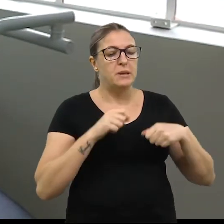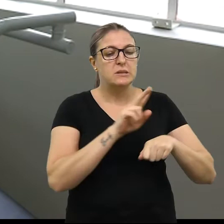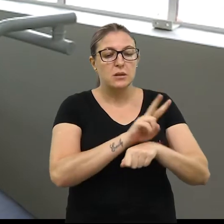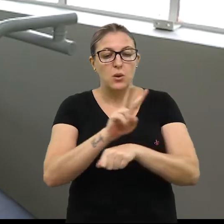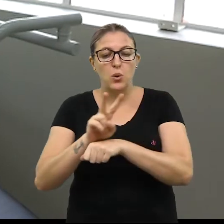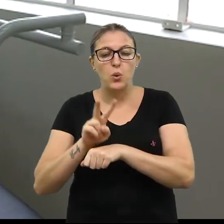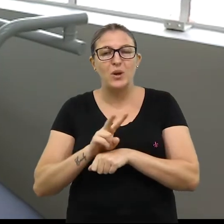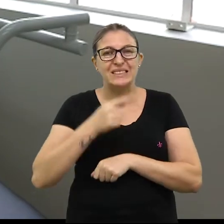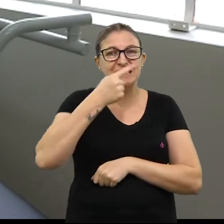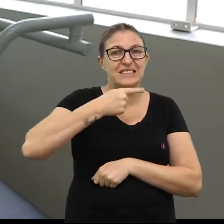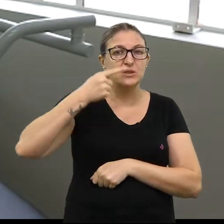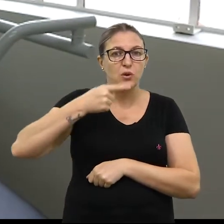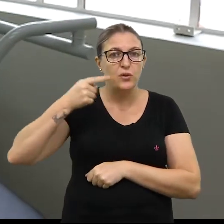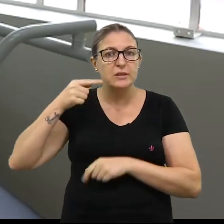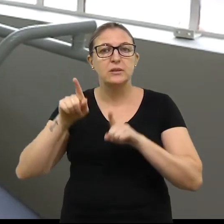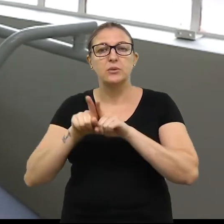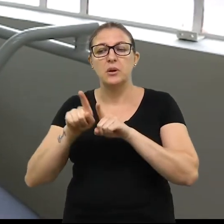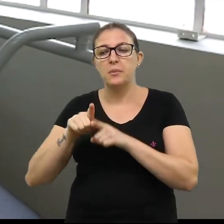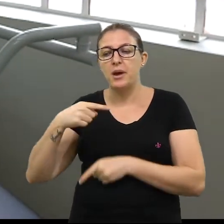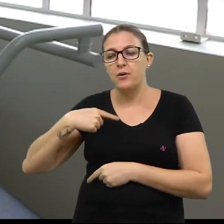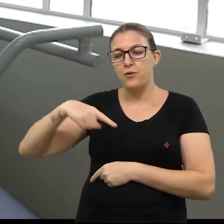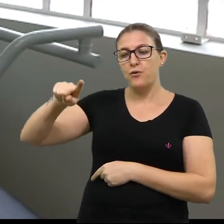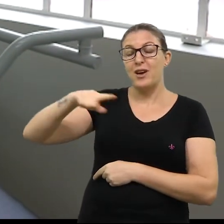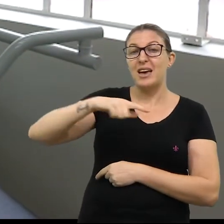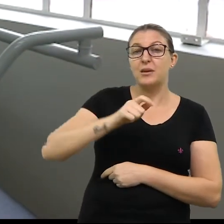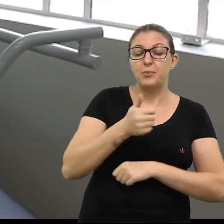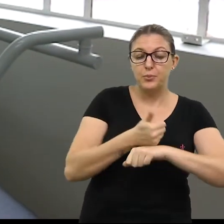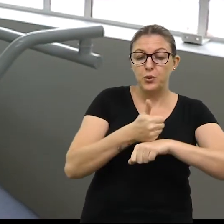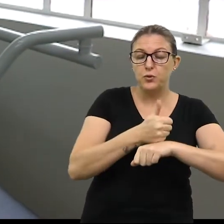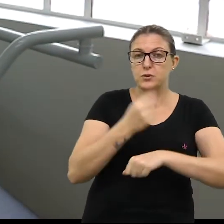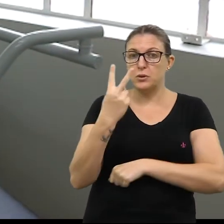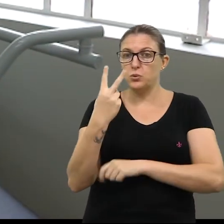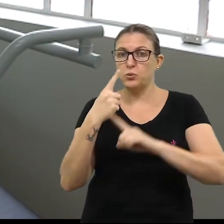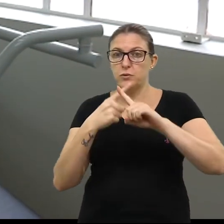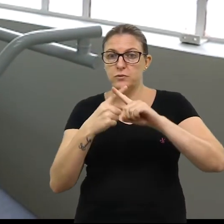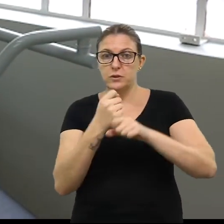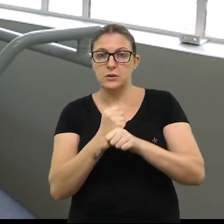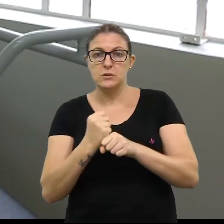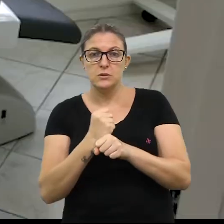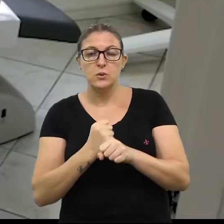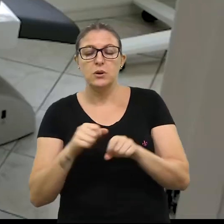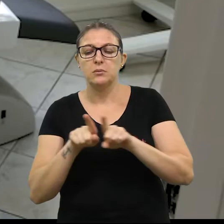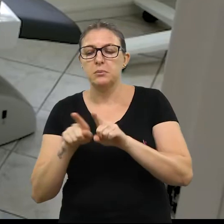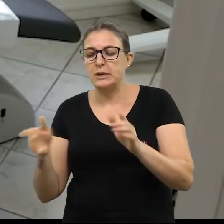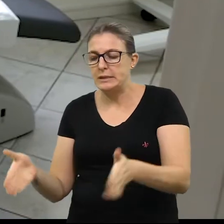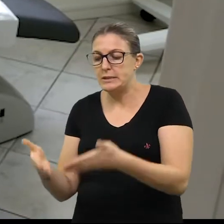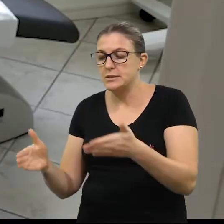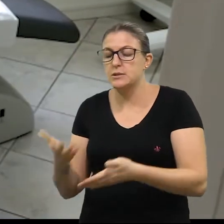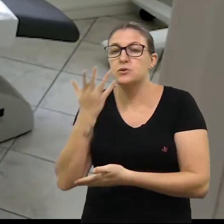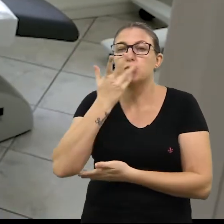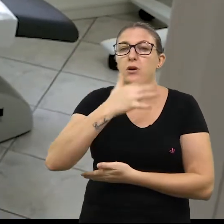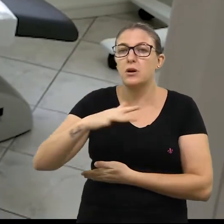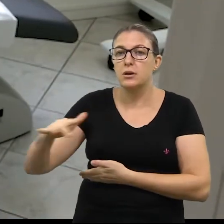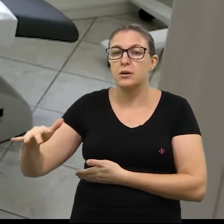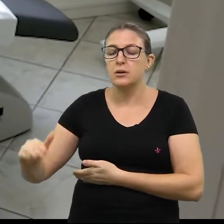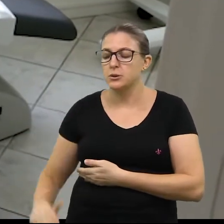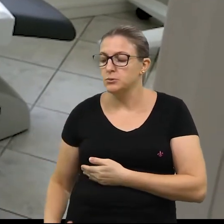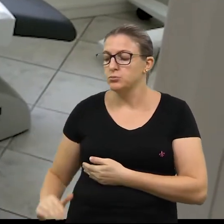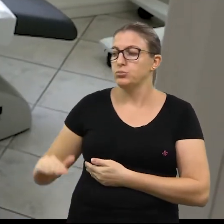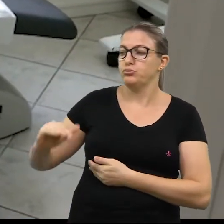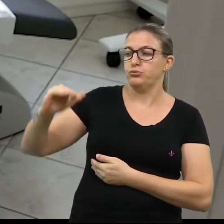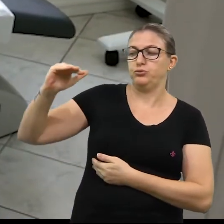manter esses cuidados, é recomendado ir ao dentista pelo menos duas vezes ao ano e incentivar as crianças,